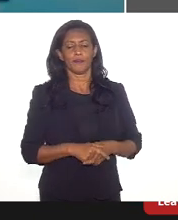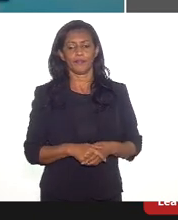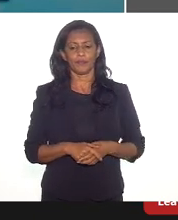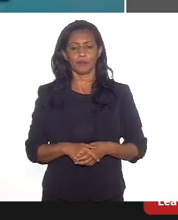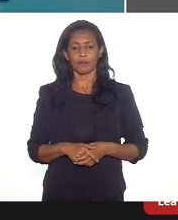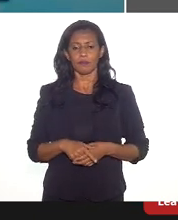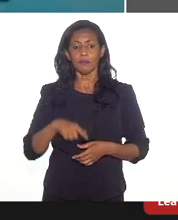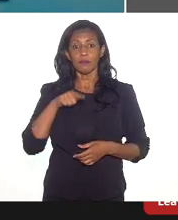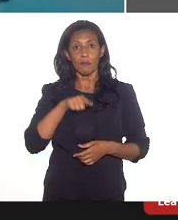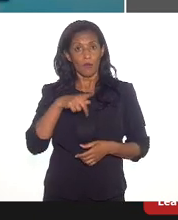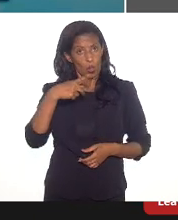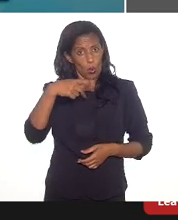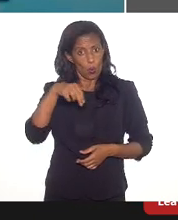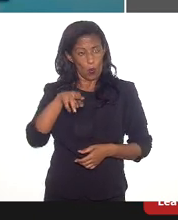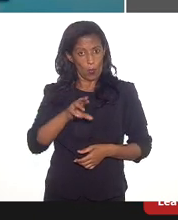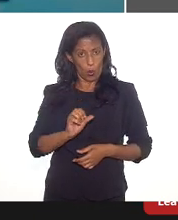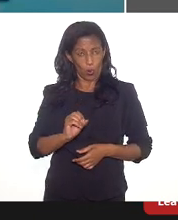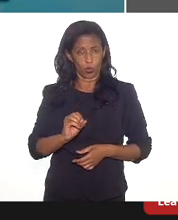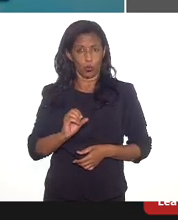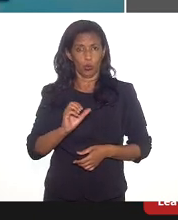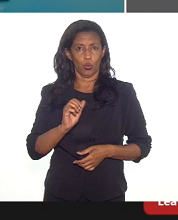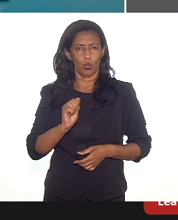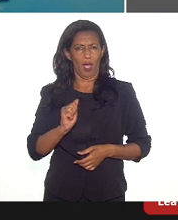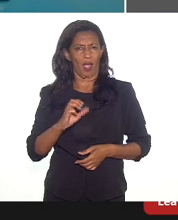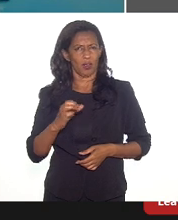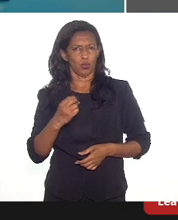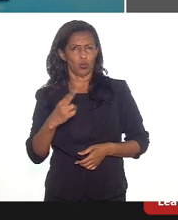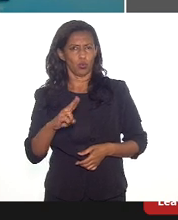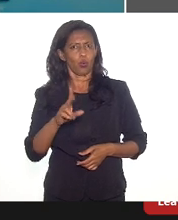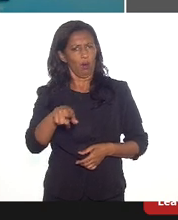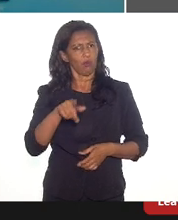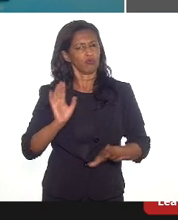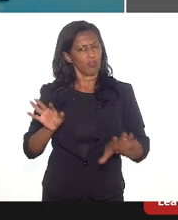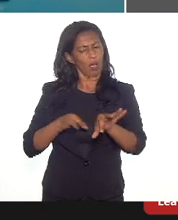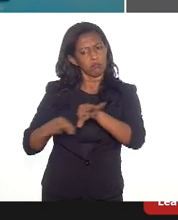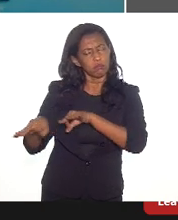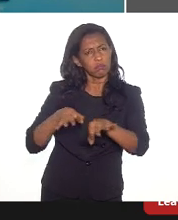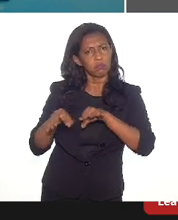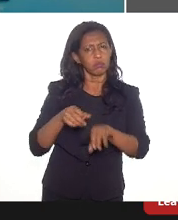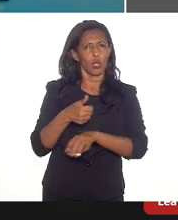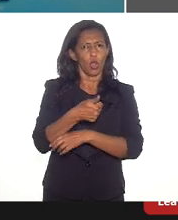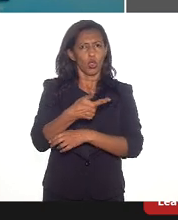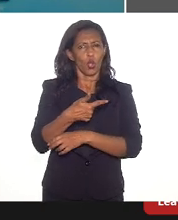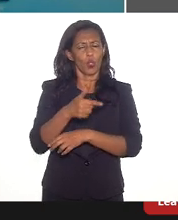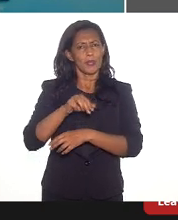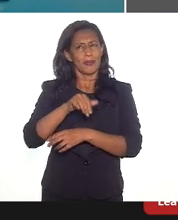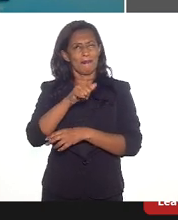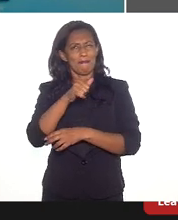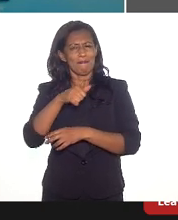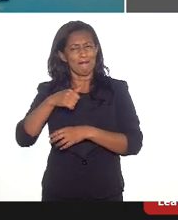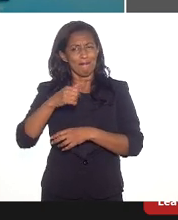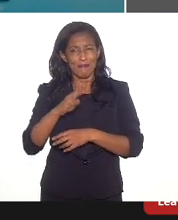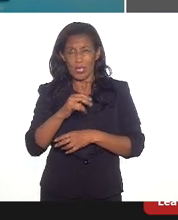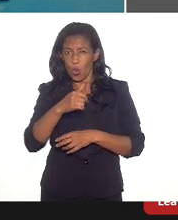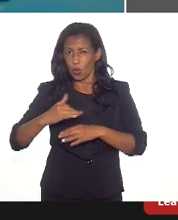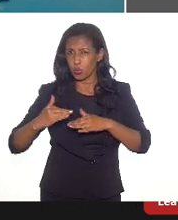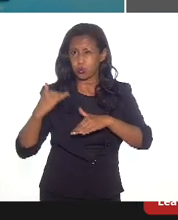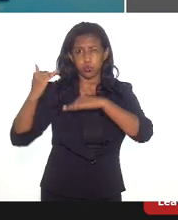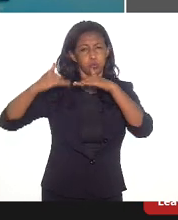é um investimento da ordem que já foi feito e está sendo feito de 12,5 bilhões de reais.